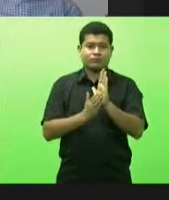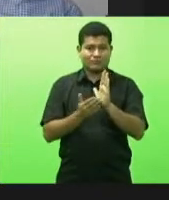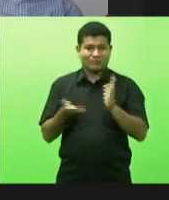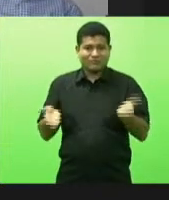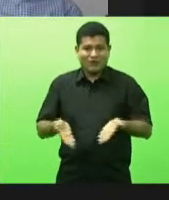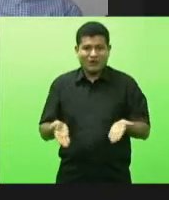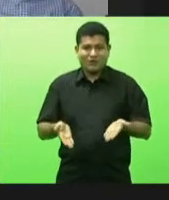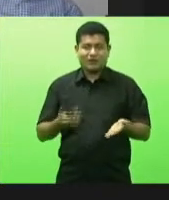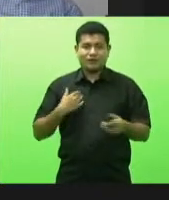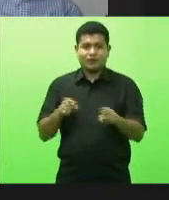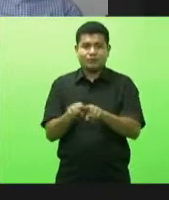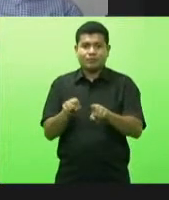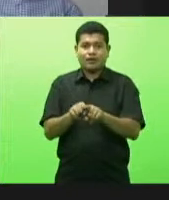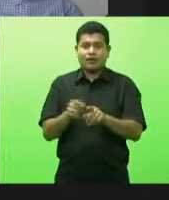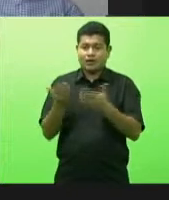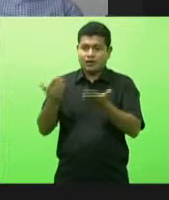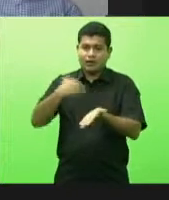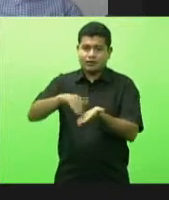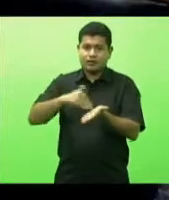sempre muito